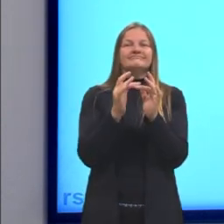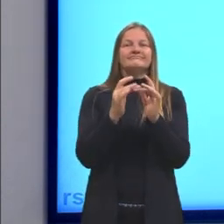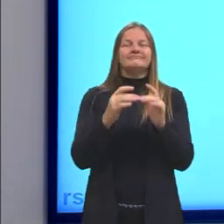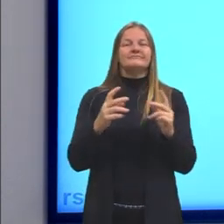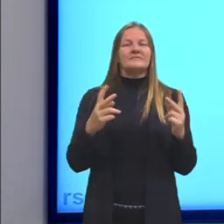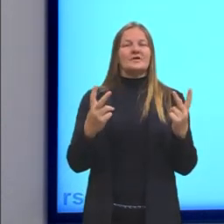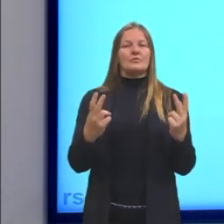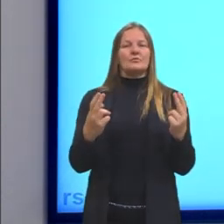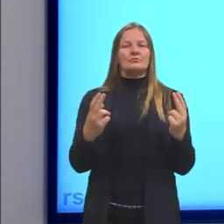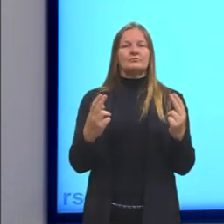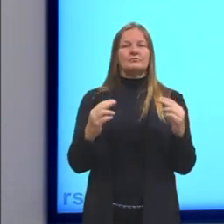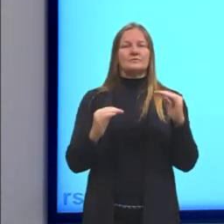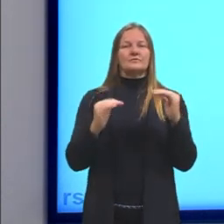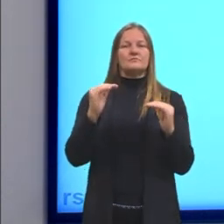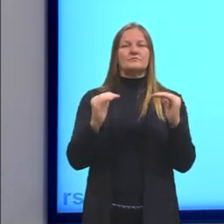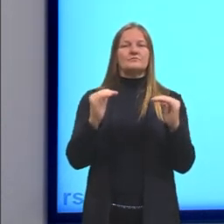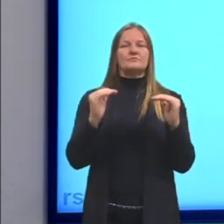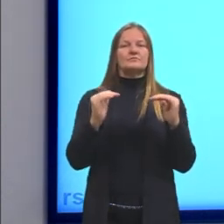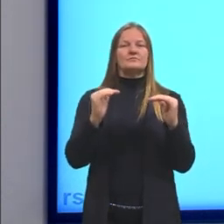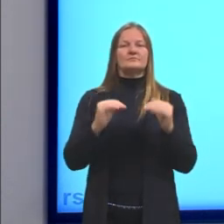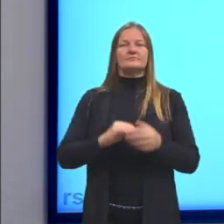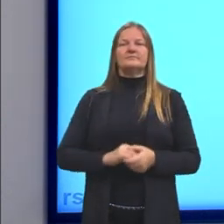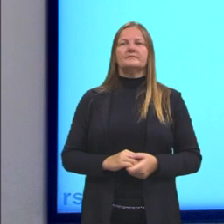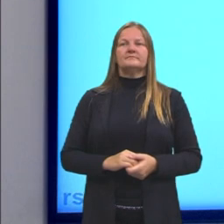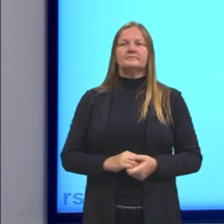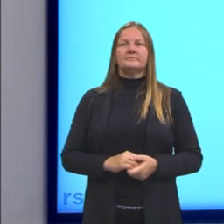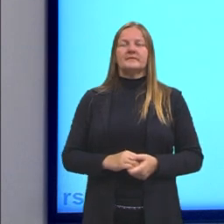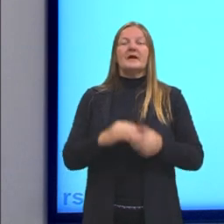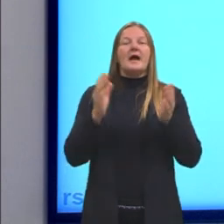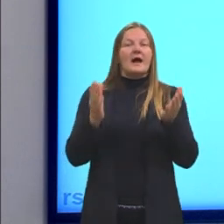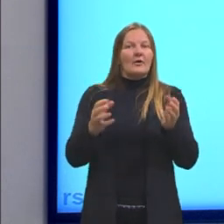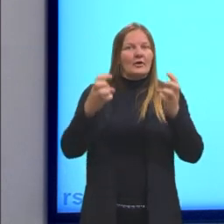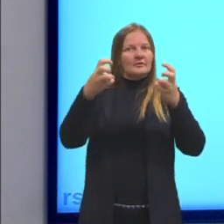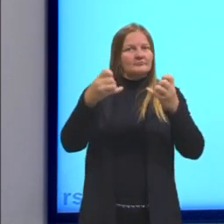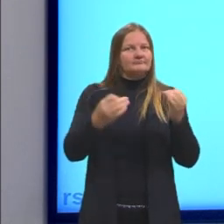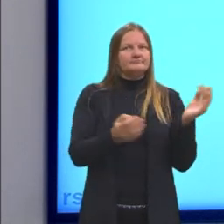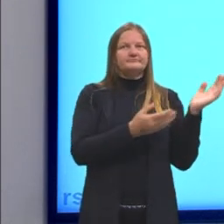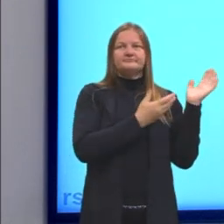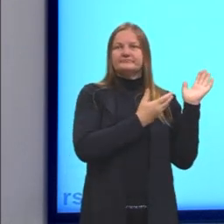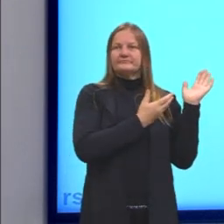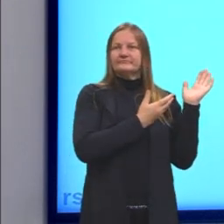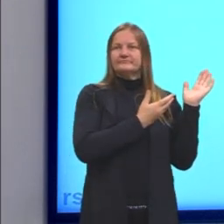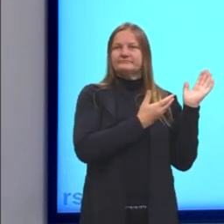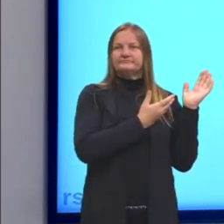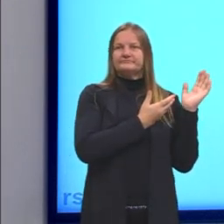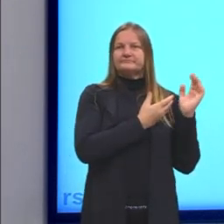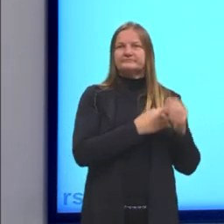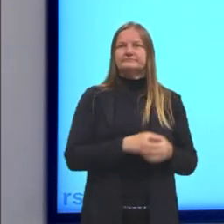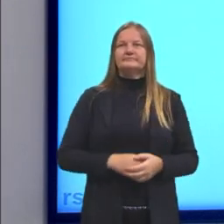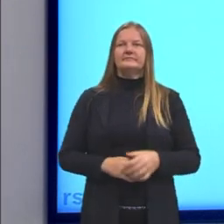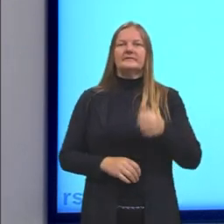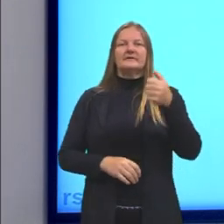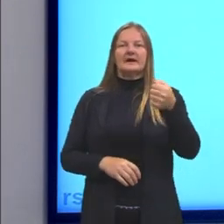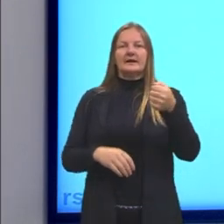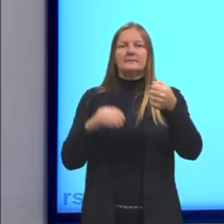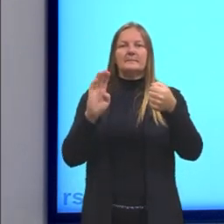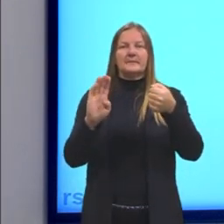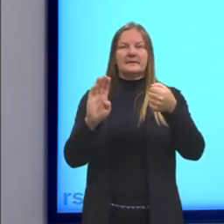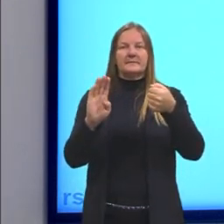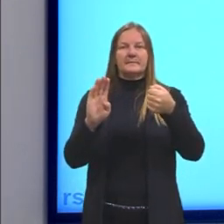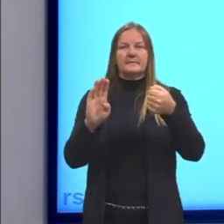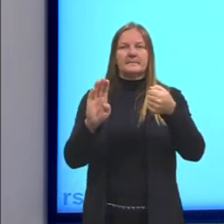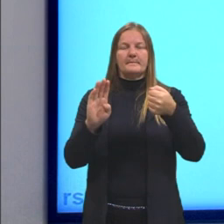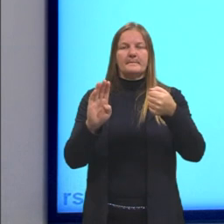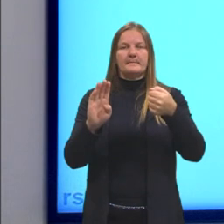que eles estão em equilíbrio térmico. Agora a gente colocou o corpo B, que eu estava falando antes ali, A e B.